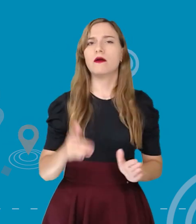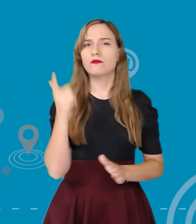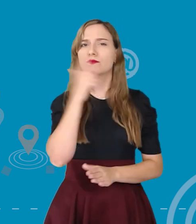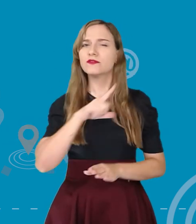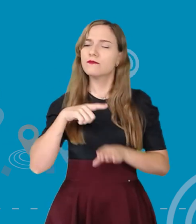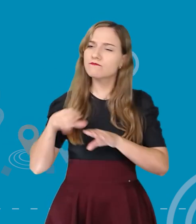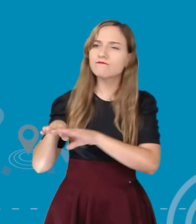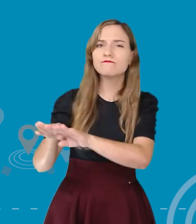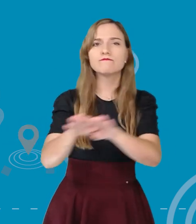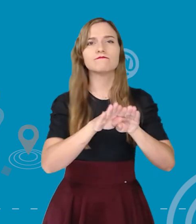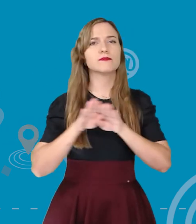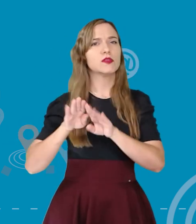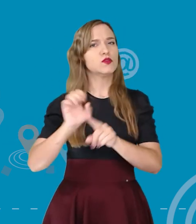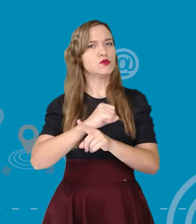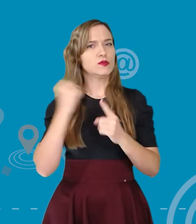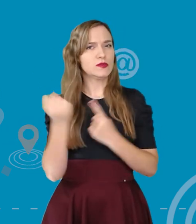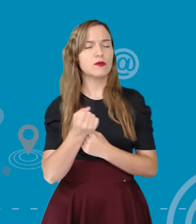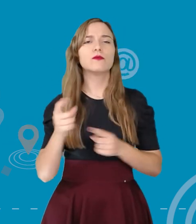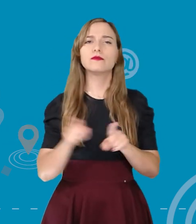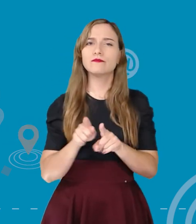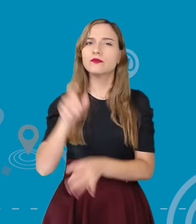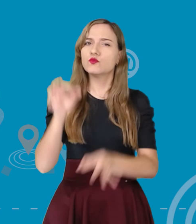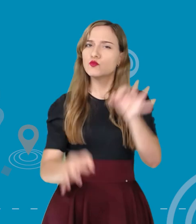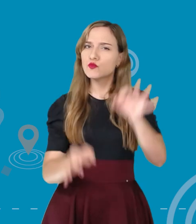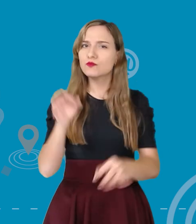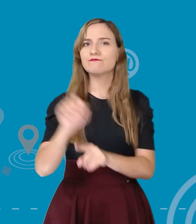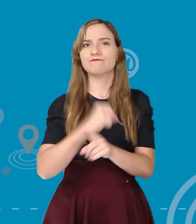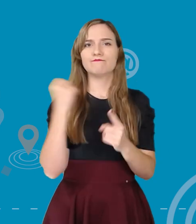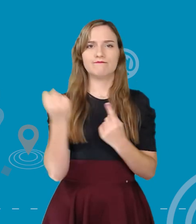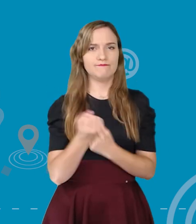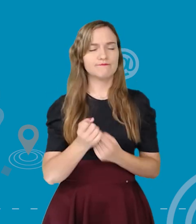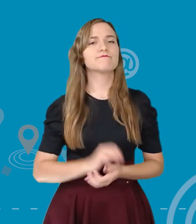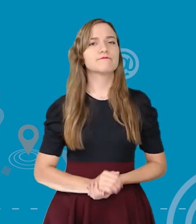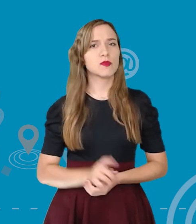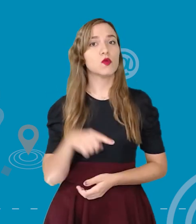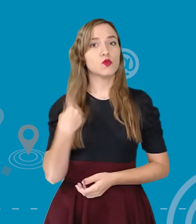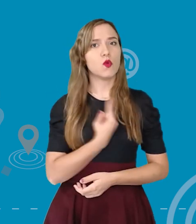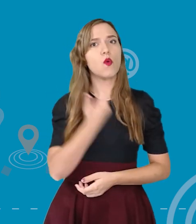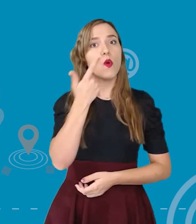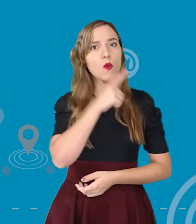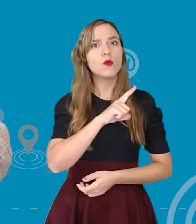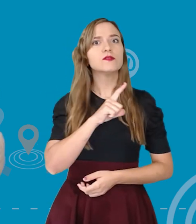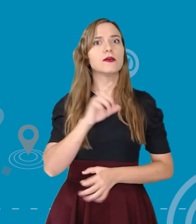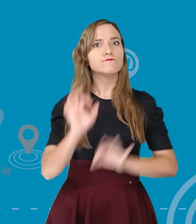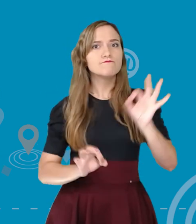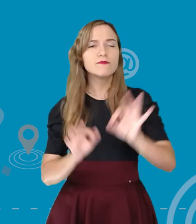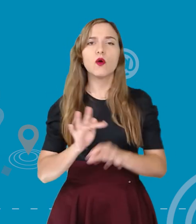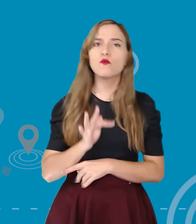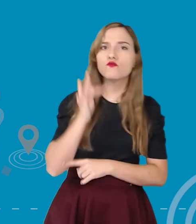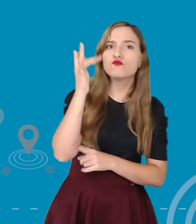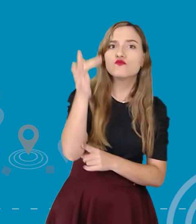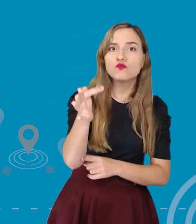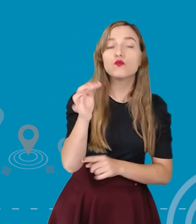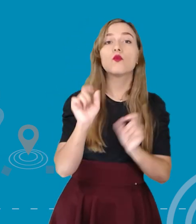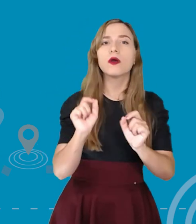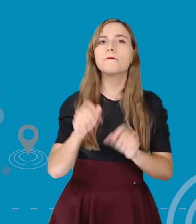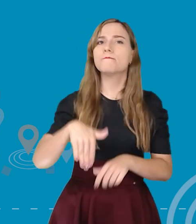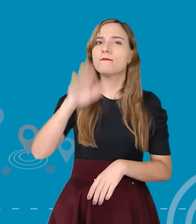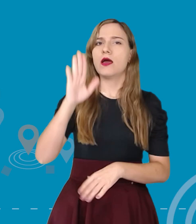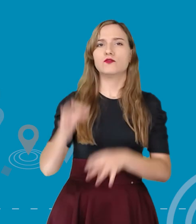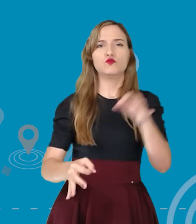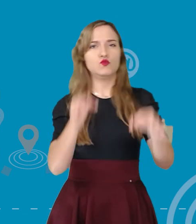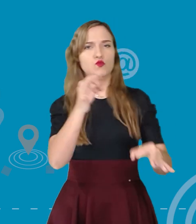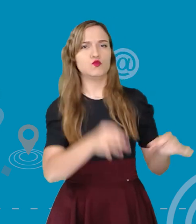busca da igualdade racial e justiça social. Ou seja, estamos criando um futuro